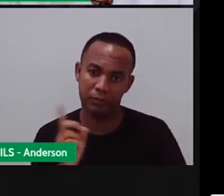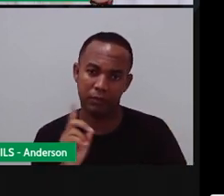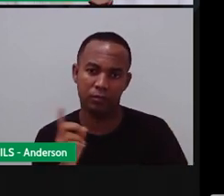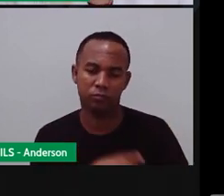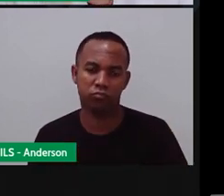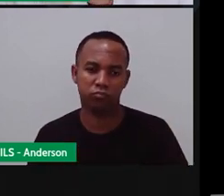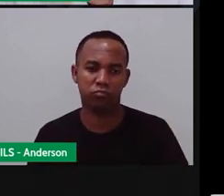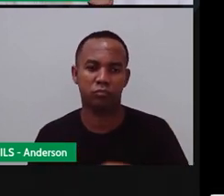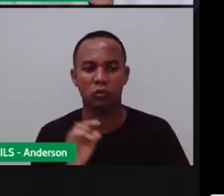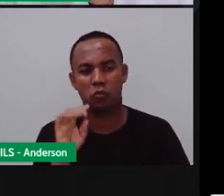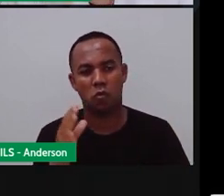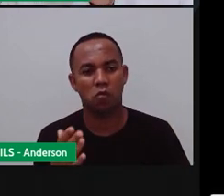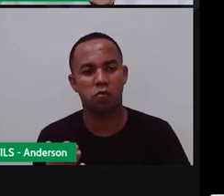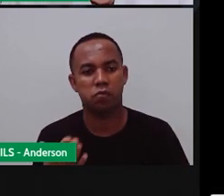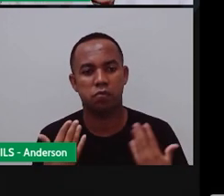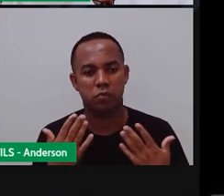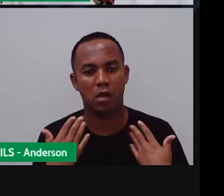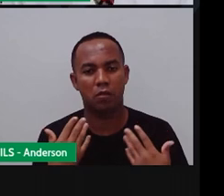Inverno e verão